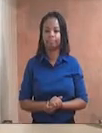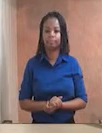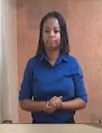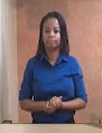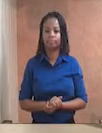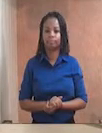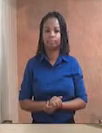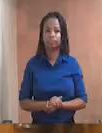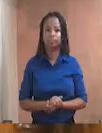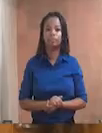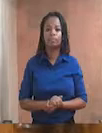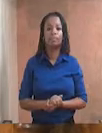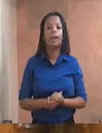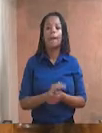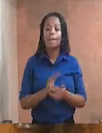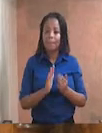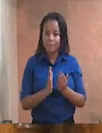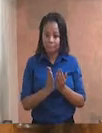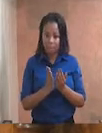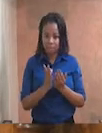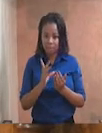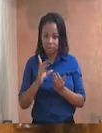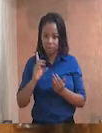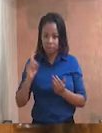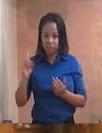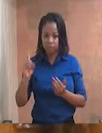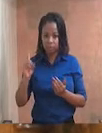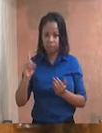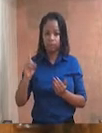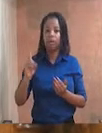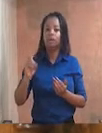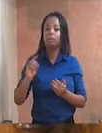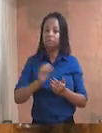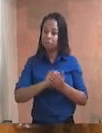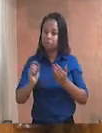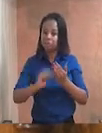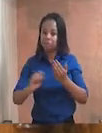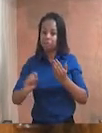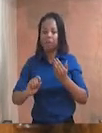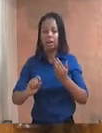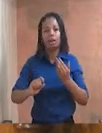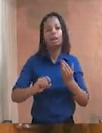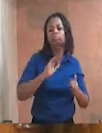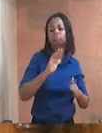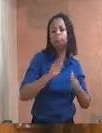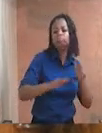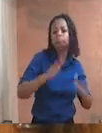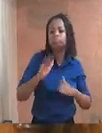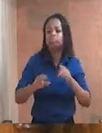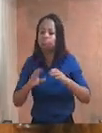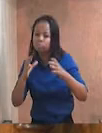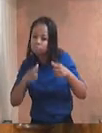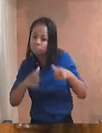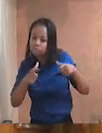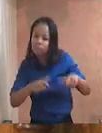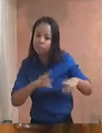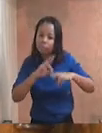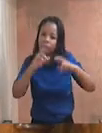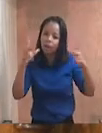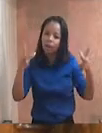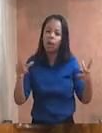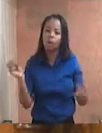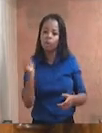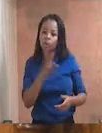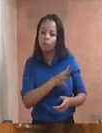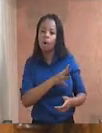A Bíblia não foi escrita no mesmo lugar. A maioria da parte do Antigo Testamento e do Novo Testamento foi escrita